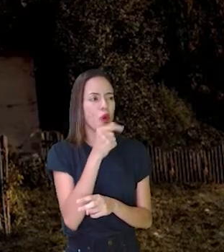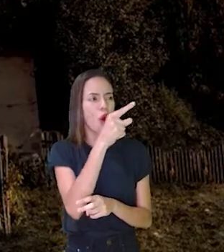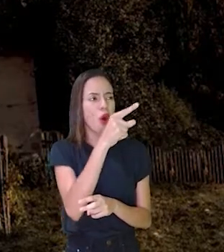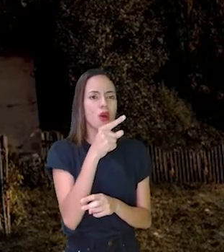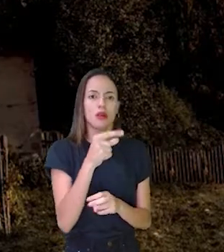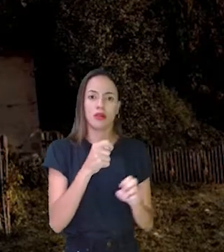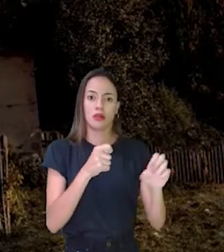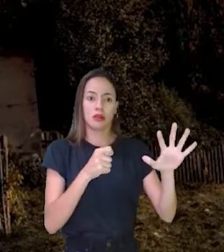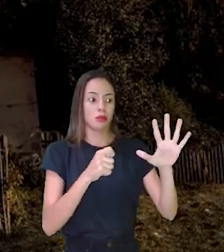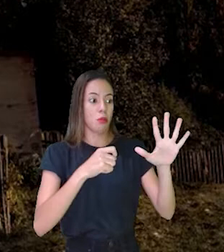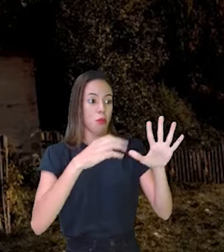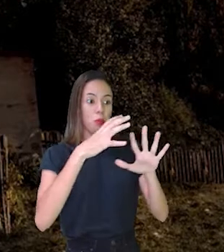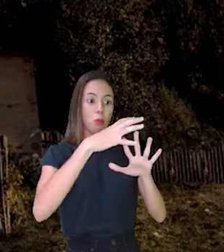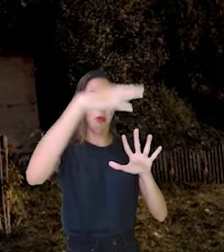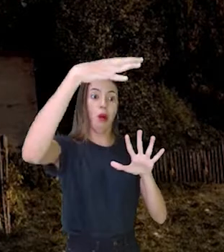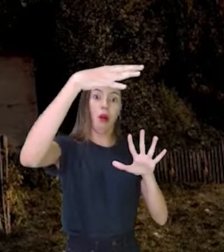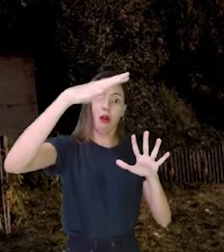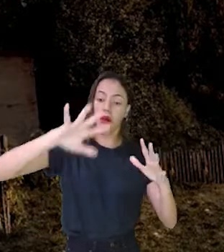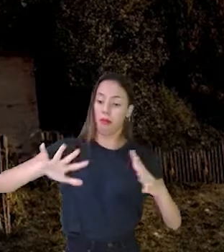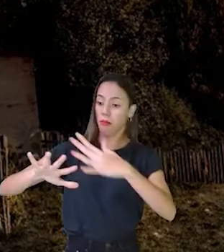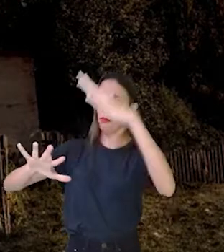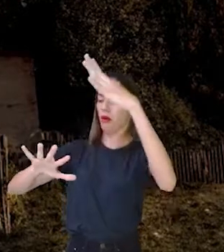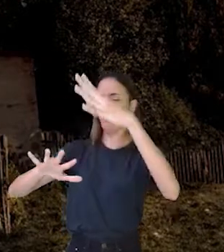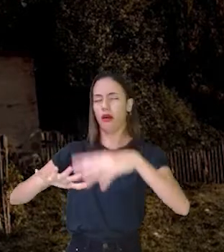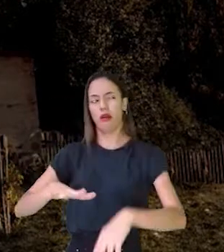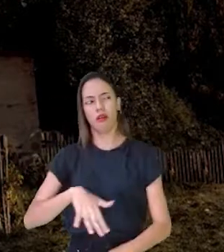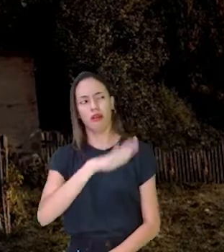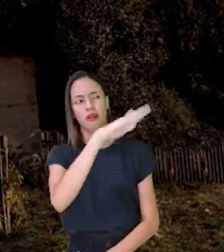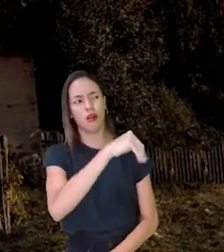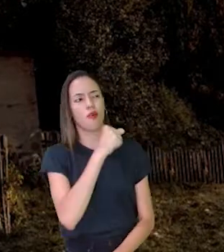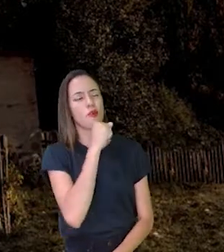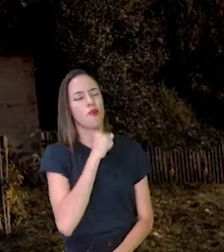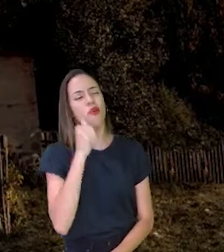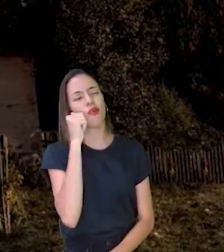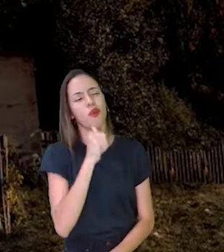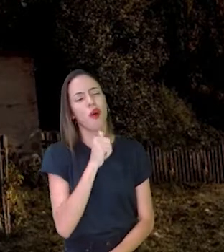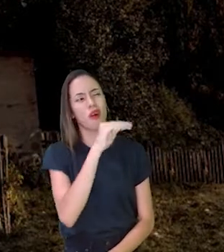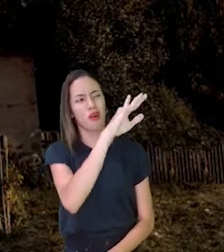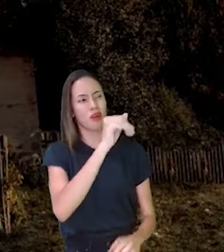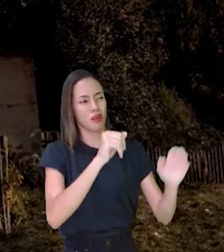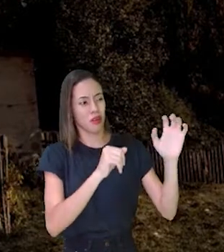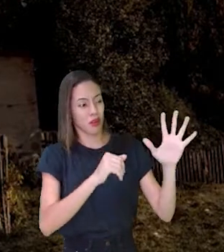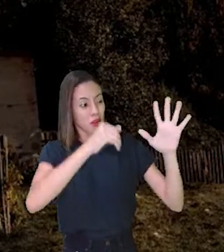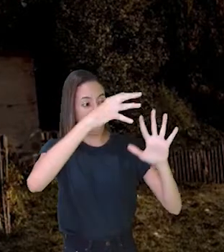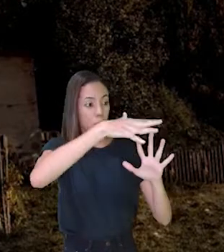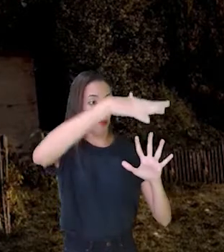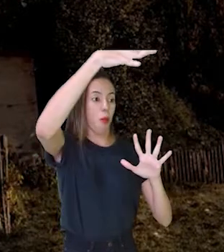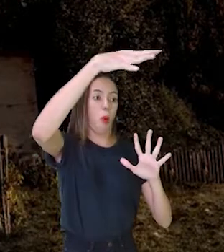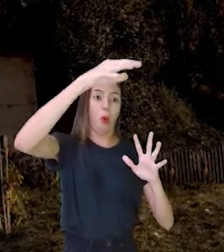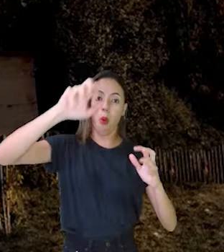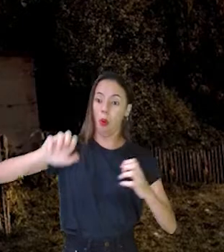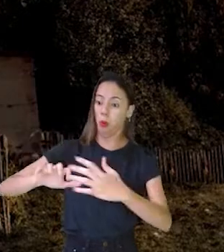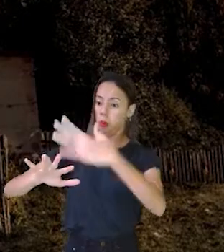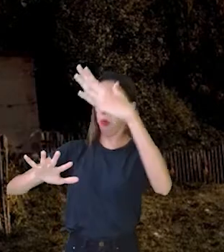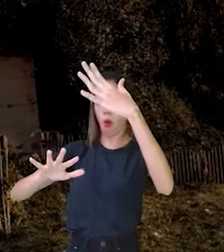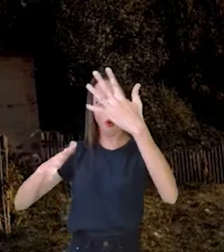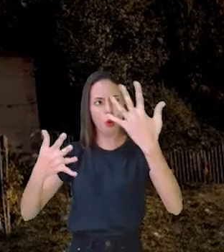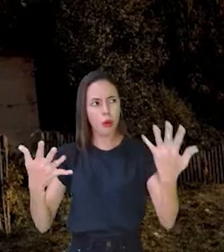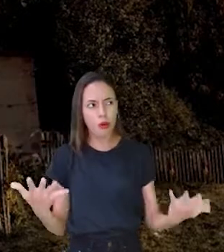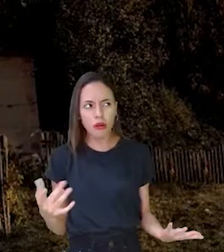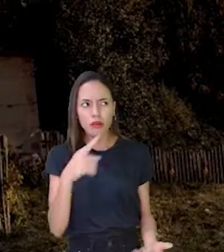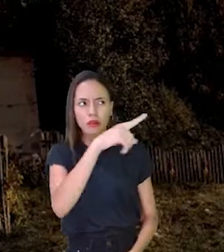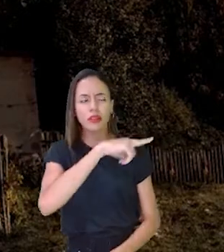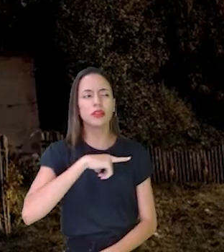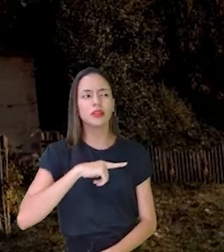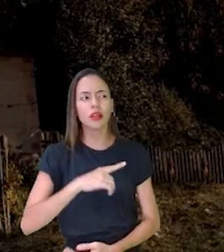mãos Muito grandes E falou Vovó Que mãos Tão Compridas A senhora Tem